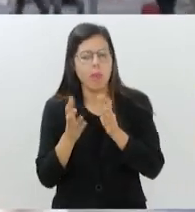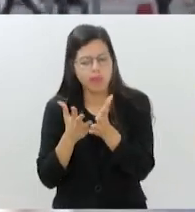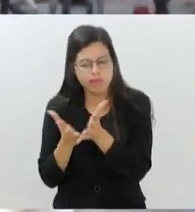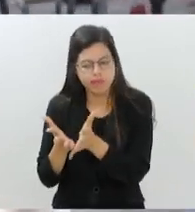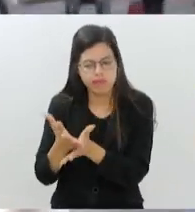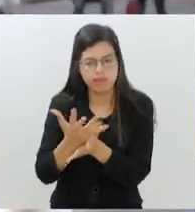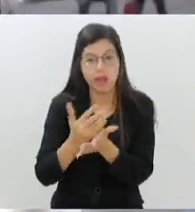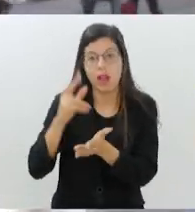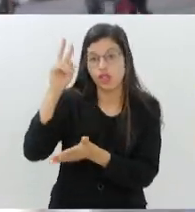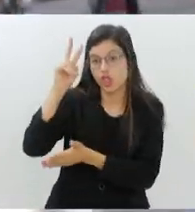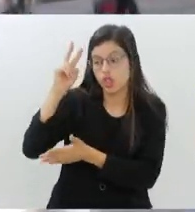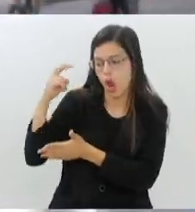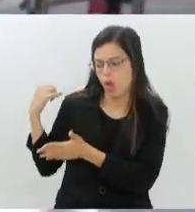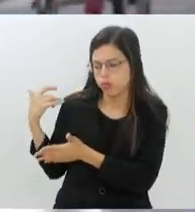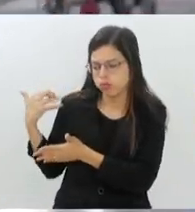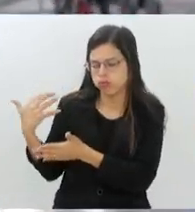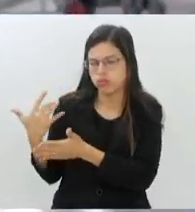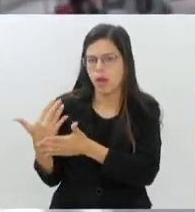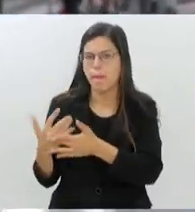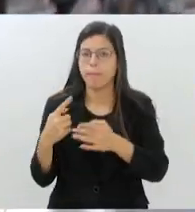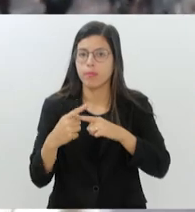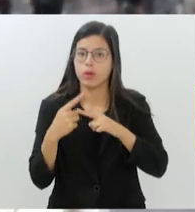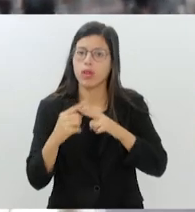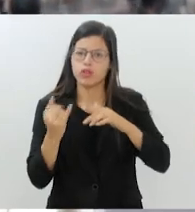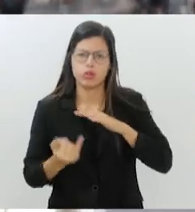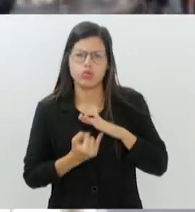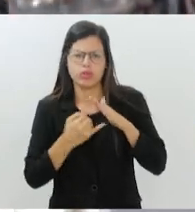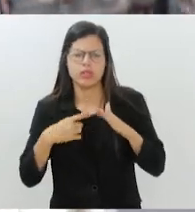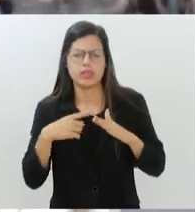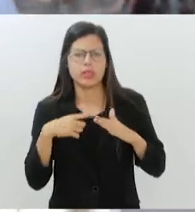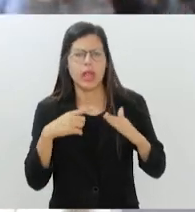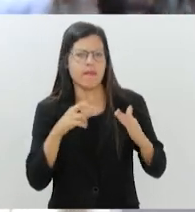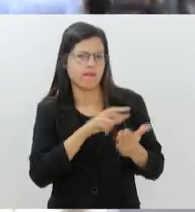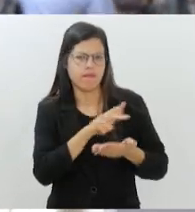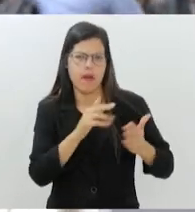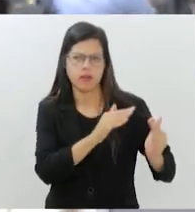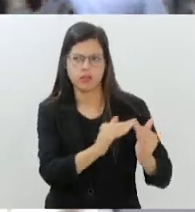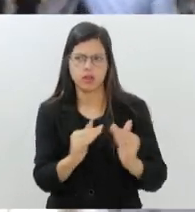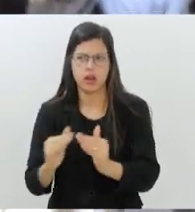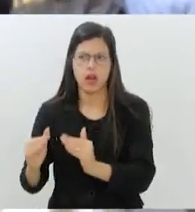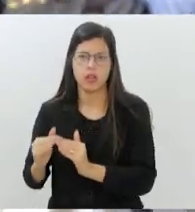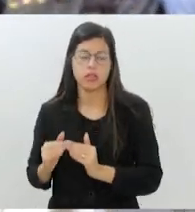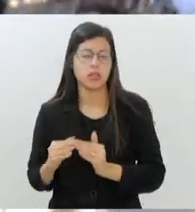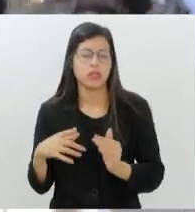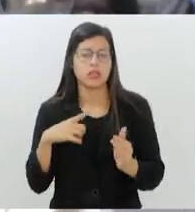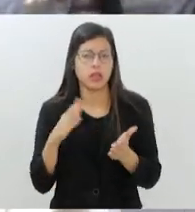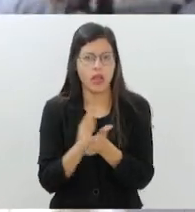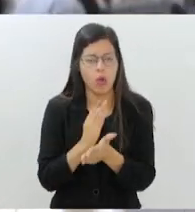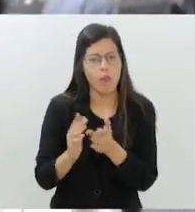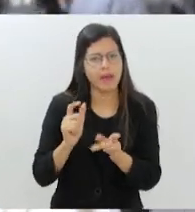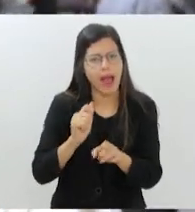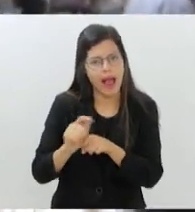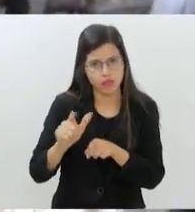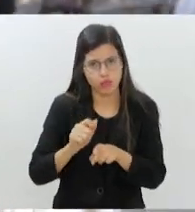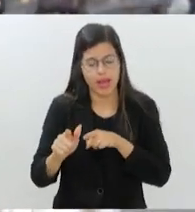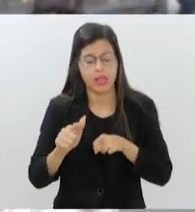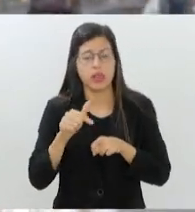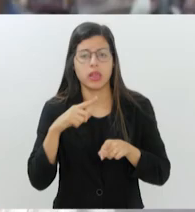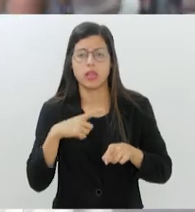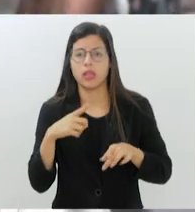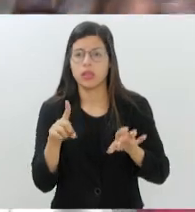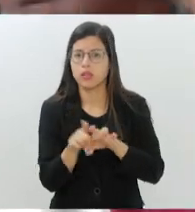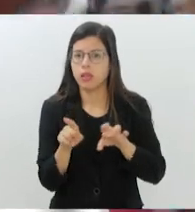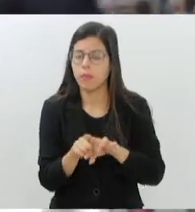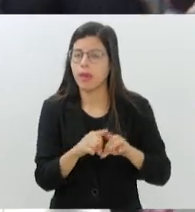a instituição tem muitas propriedades. Obviamente, ela tem as propriedades rendeiras, que recebem aluguel, mas ela tem uma gama de